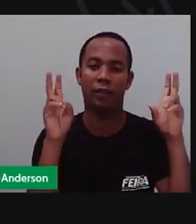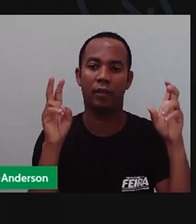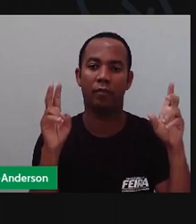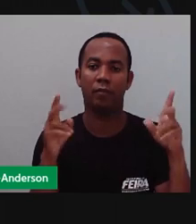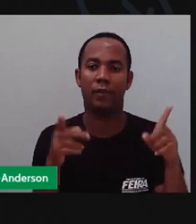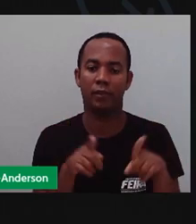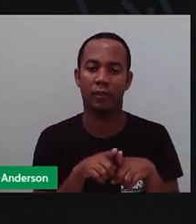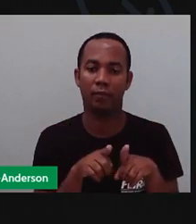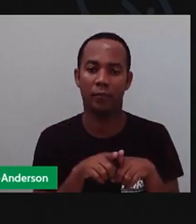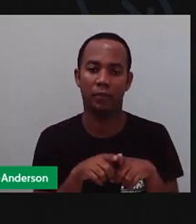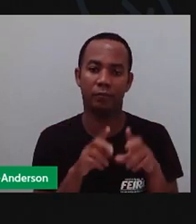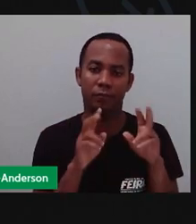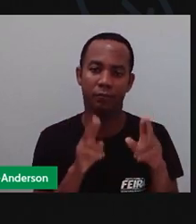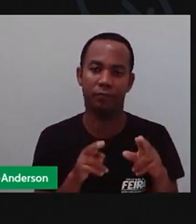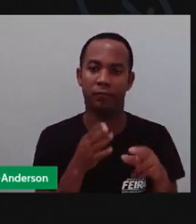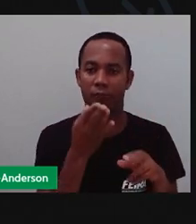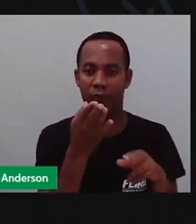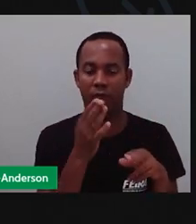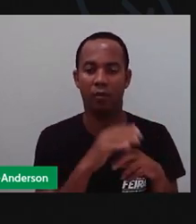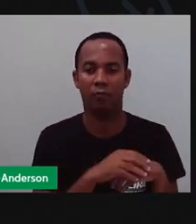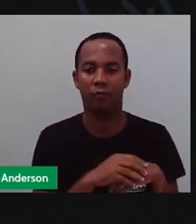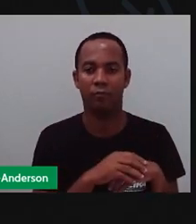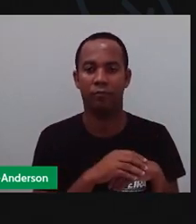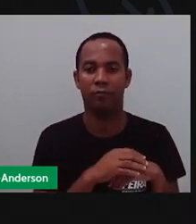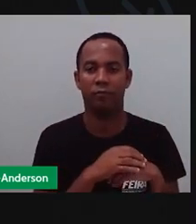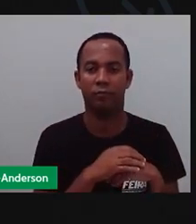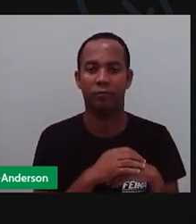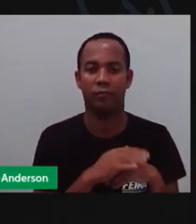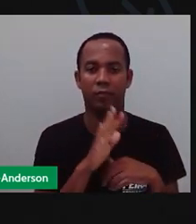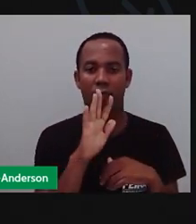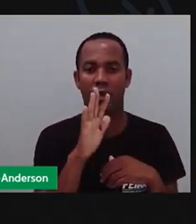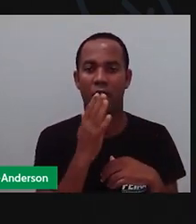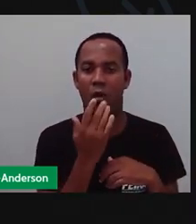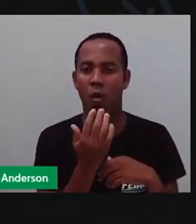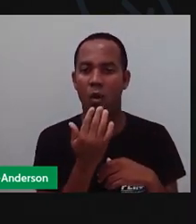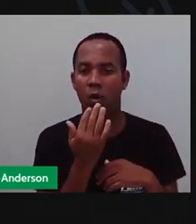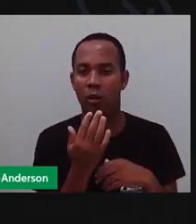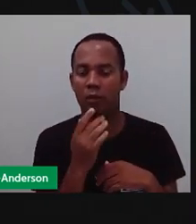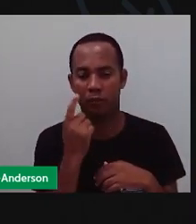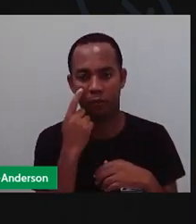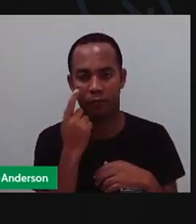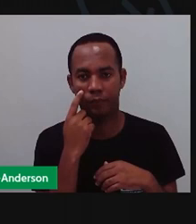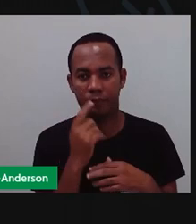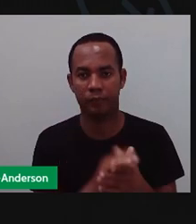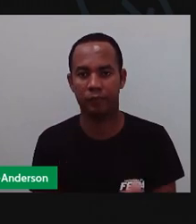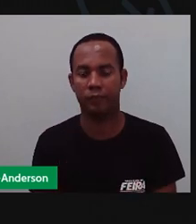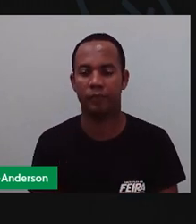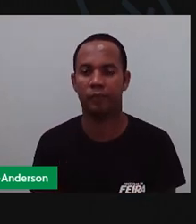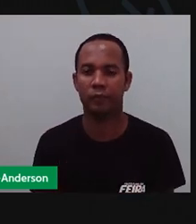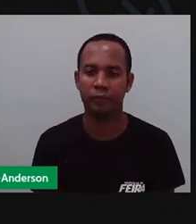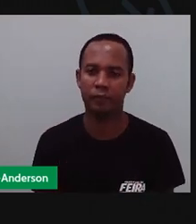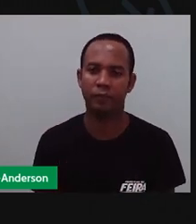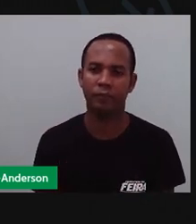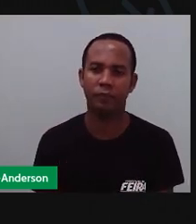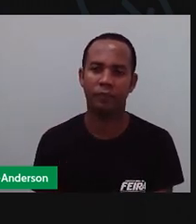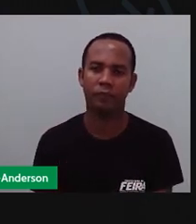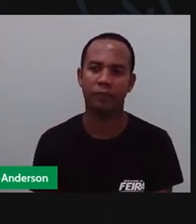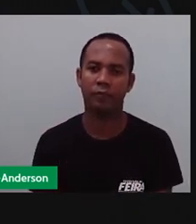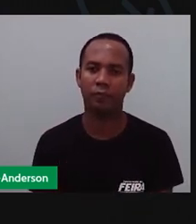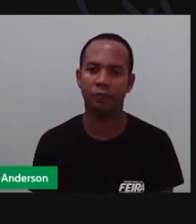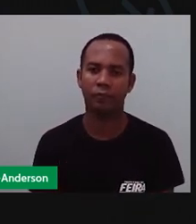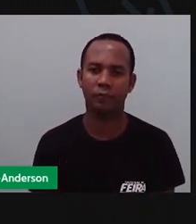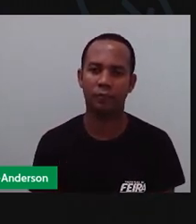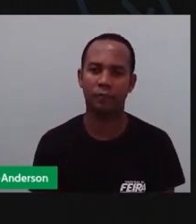legenda? Aqui a mesma coisa. O meu gráfico, ele vai ser colorido. Então, por isso que a gente vai fazer aqui agora, na verdade, um